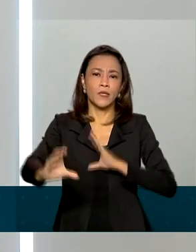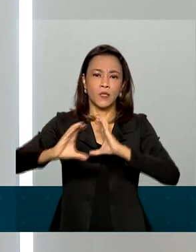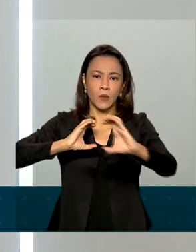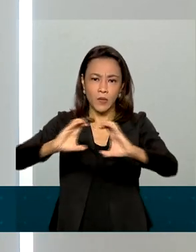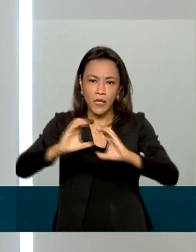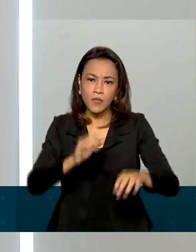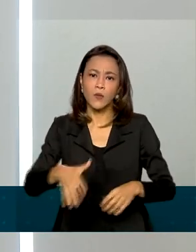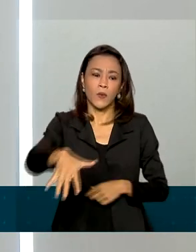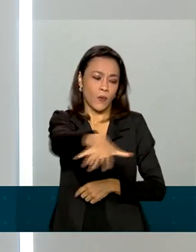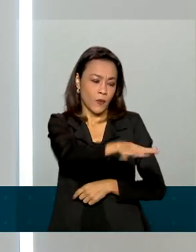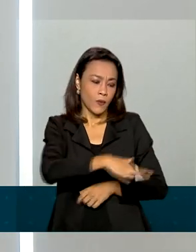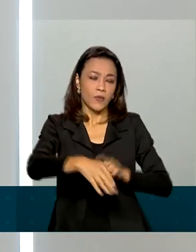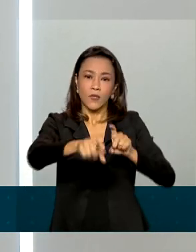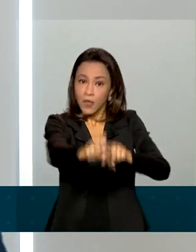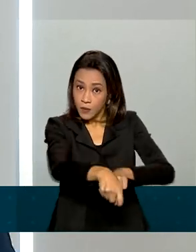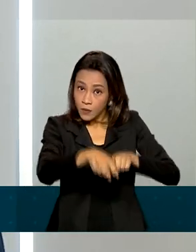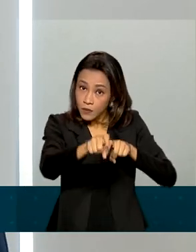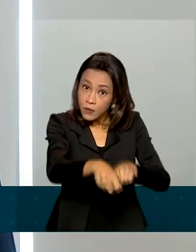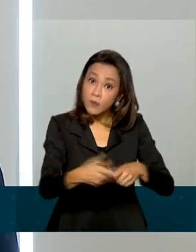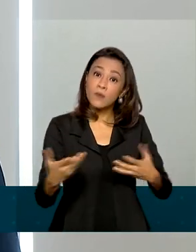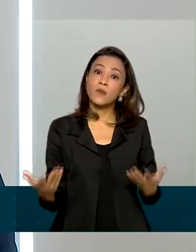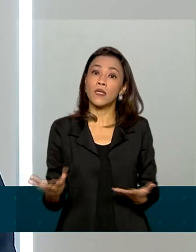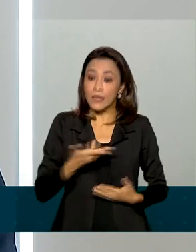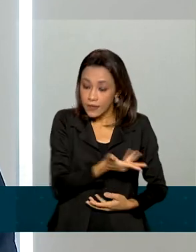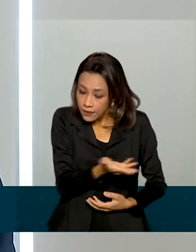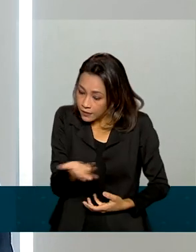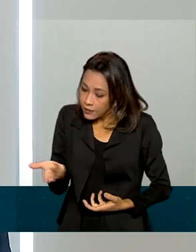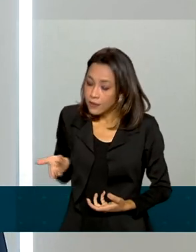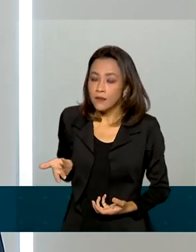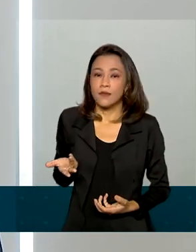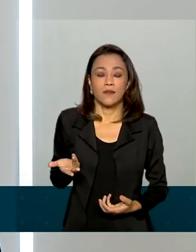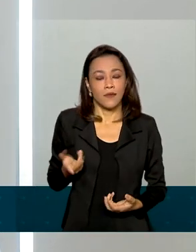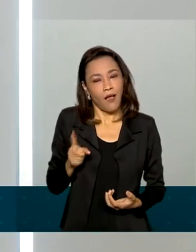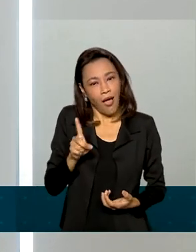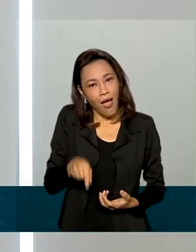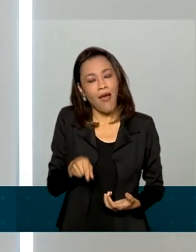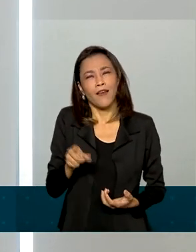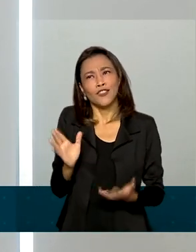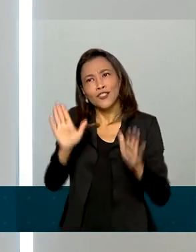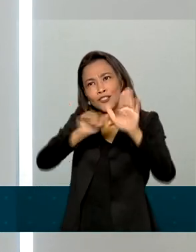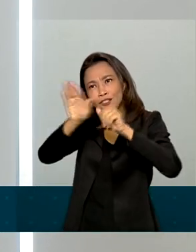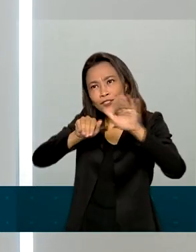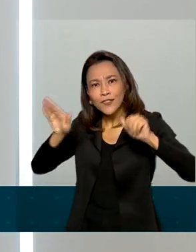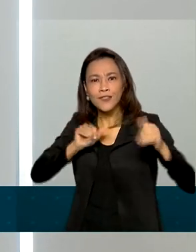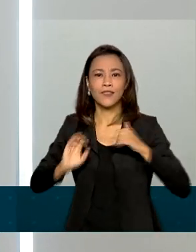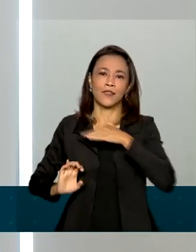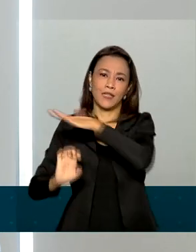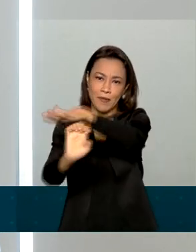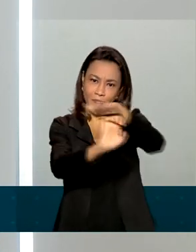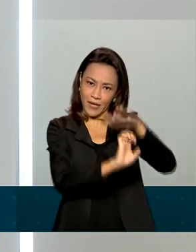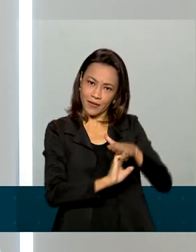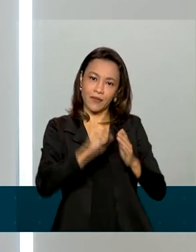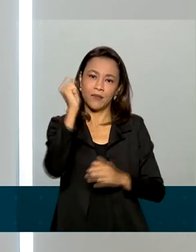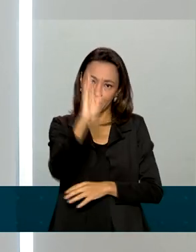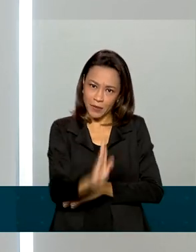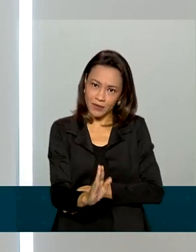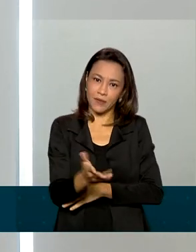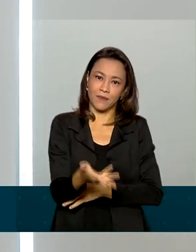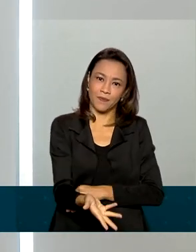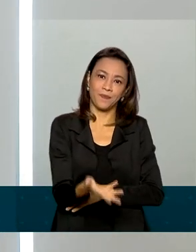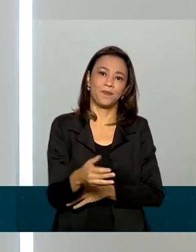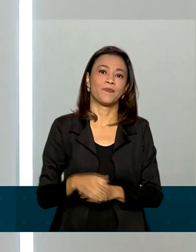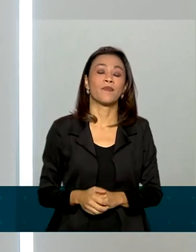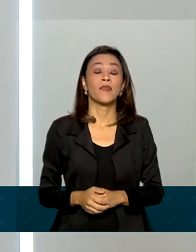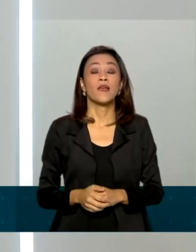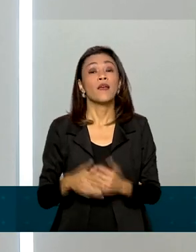agricultura. E, com isso, a ideia é atrair muitos investimentos estrangeiros para o Brasil. Apenas